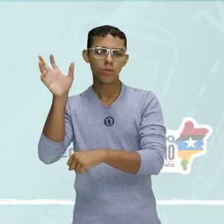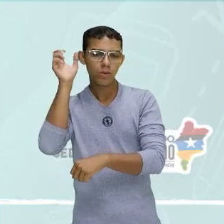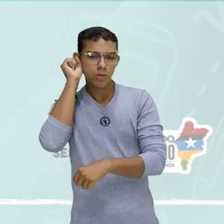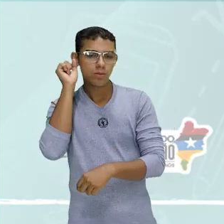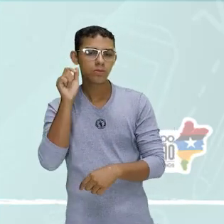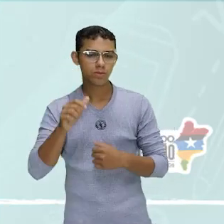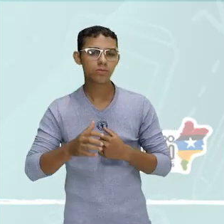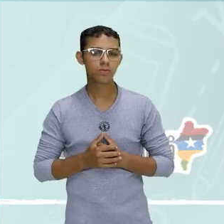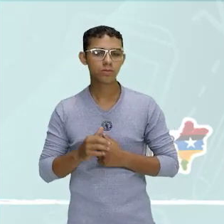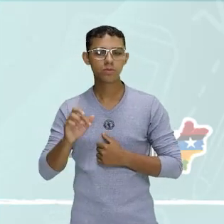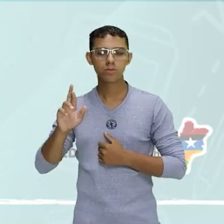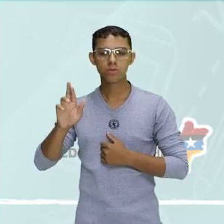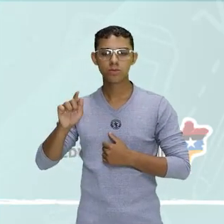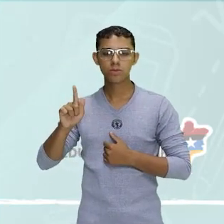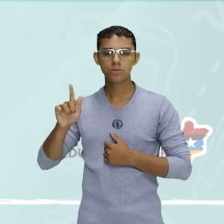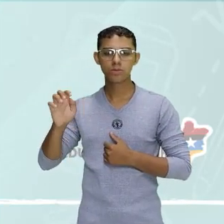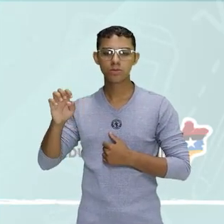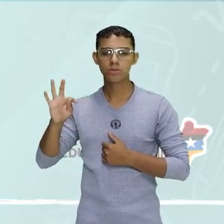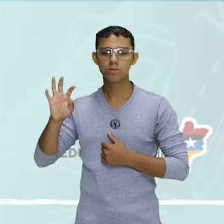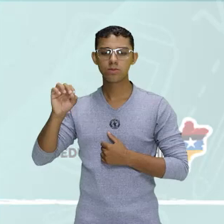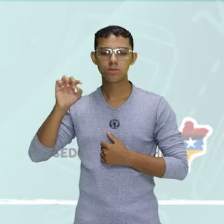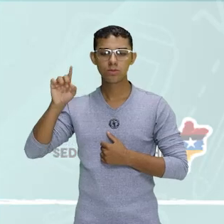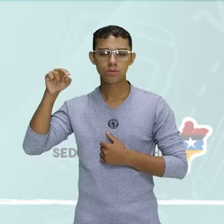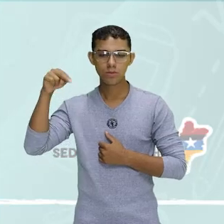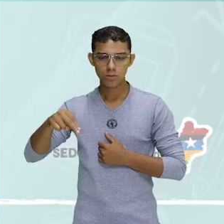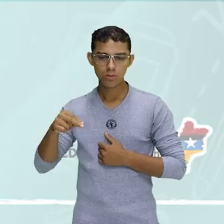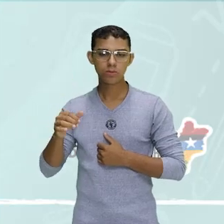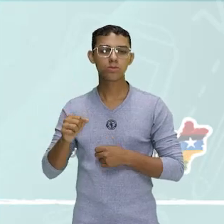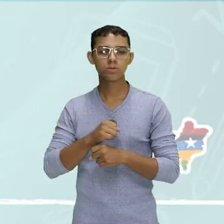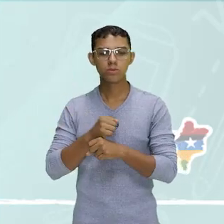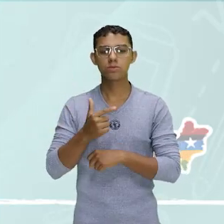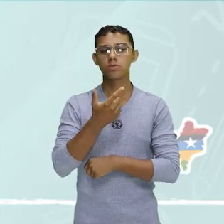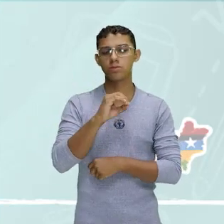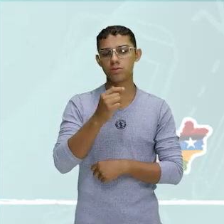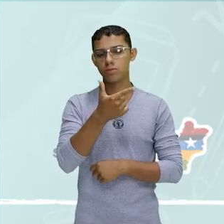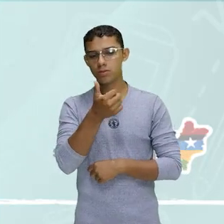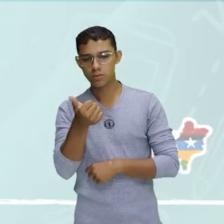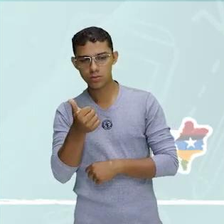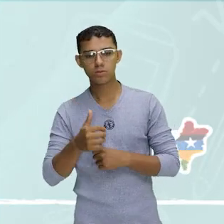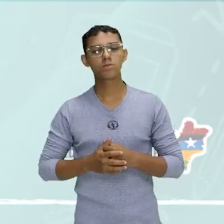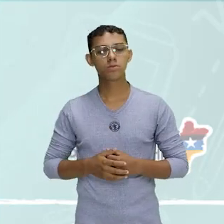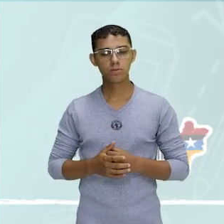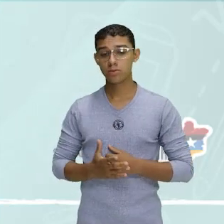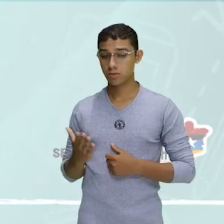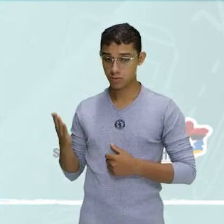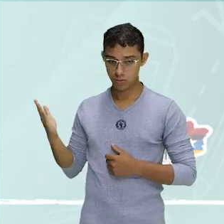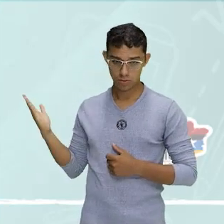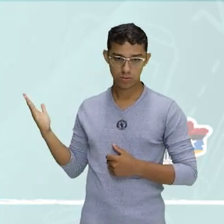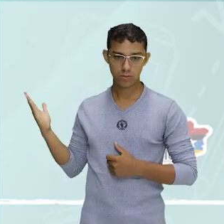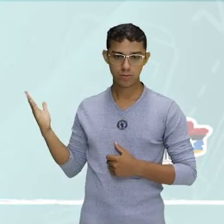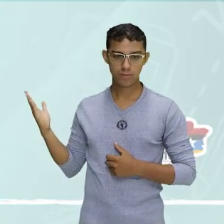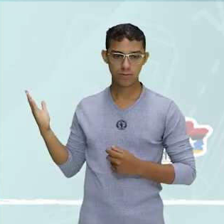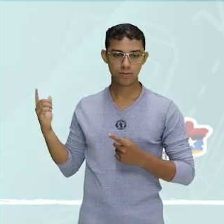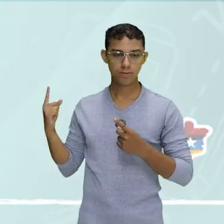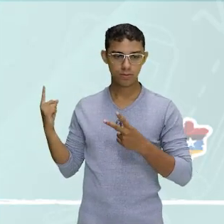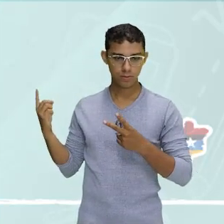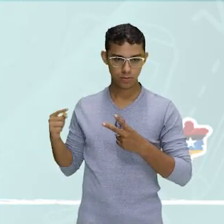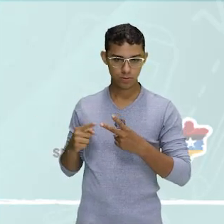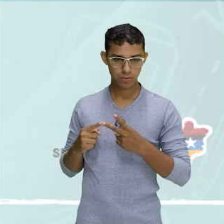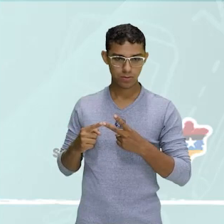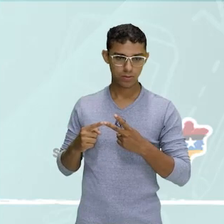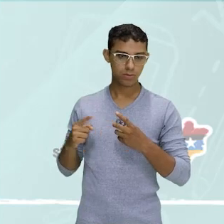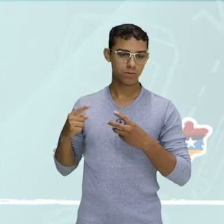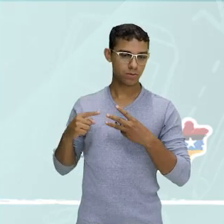reggaetons que estão tocando em 2021, os hits de 2021. Então, eu tenho Tu me has cambiado, Ano Passo de la Luna,